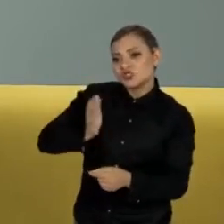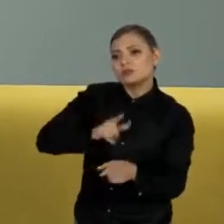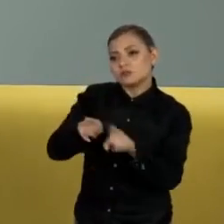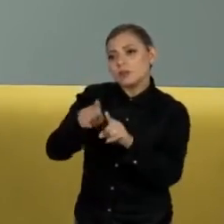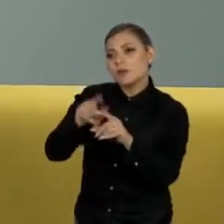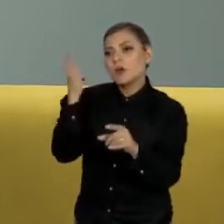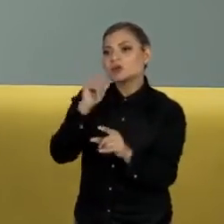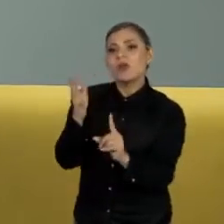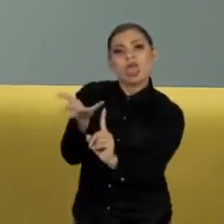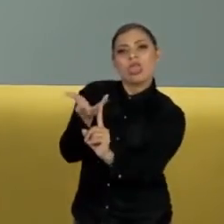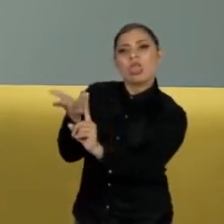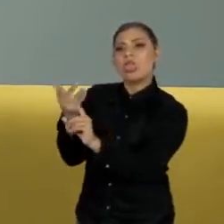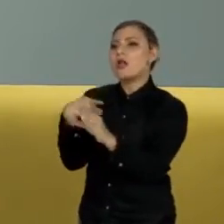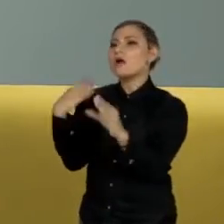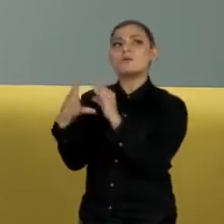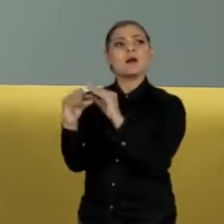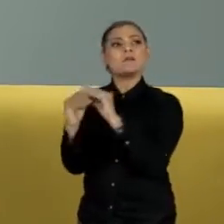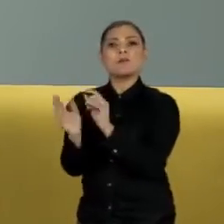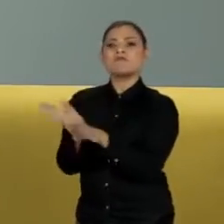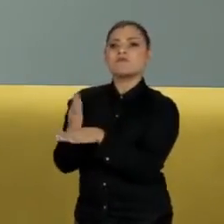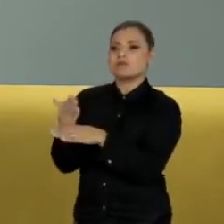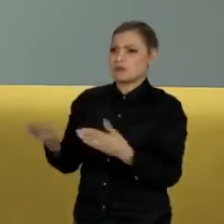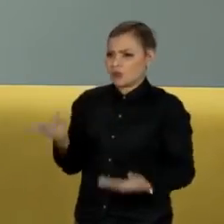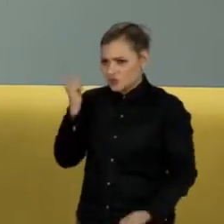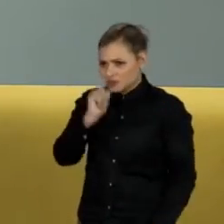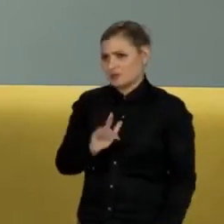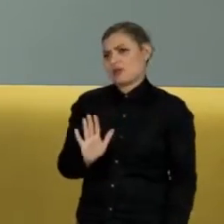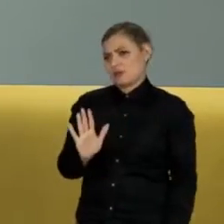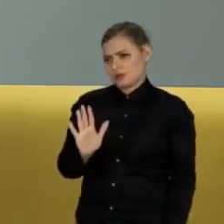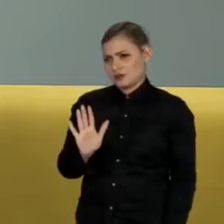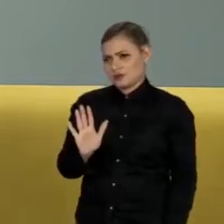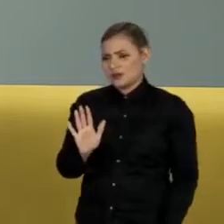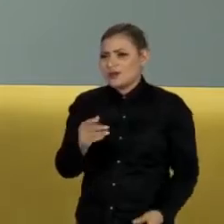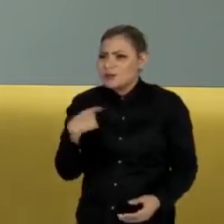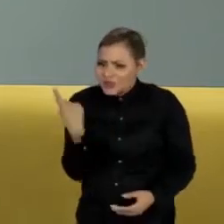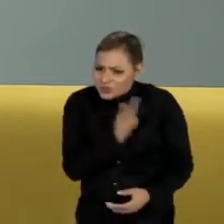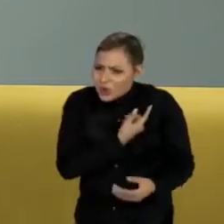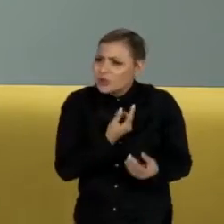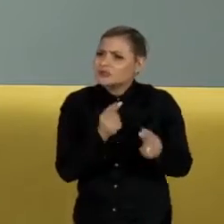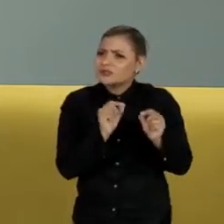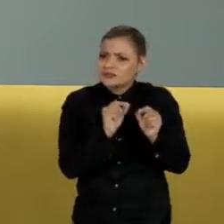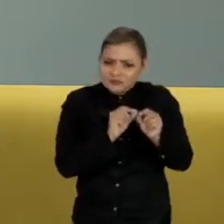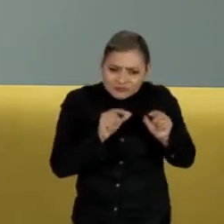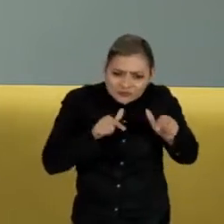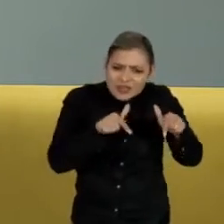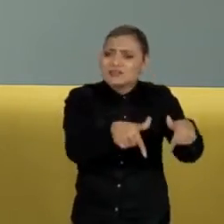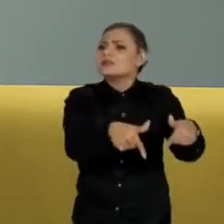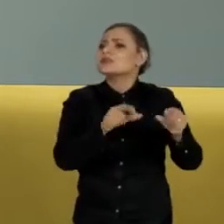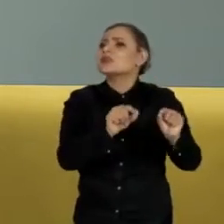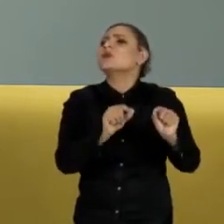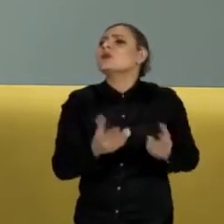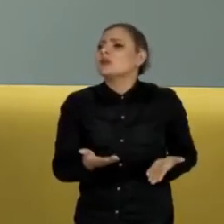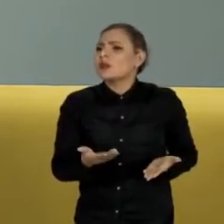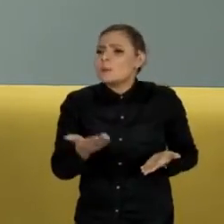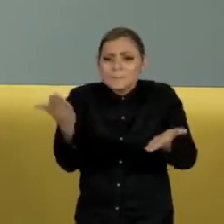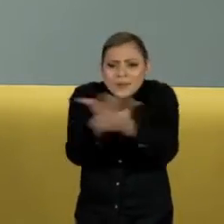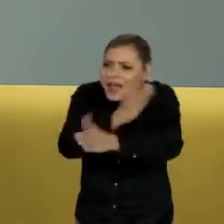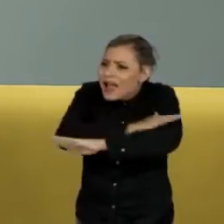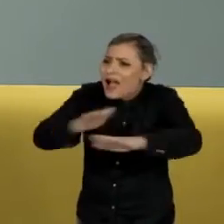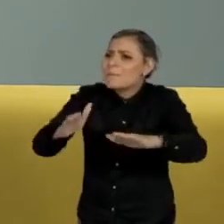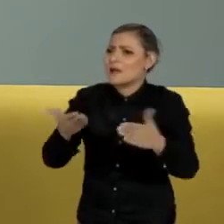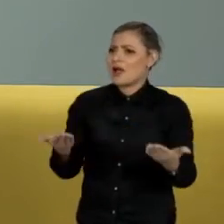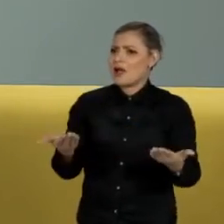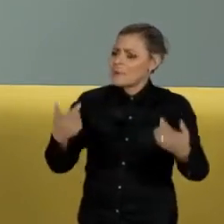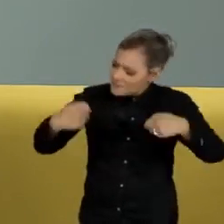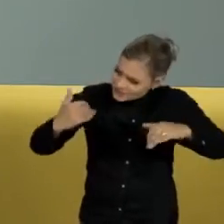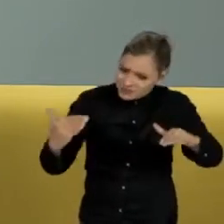Então, conseguem escapar. O que fazer para que não mais ocorra isso?